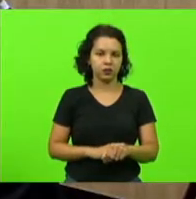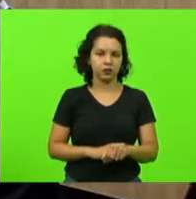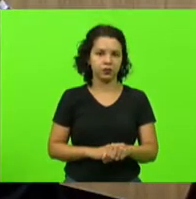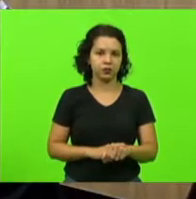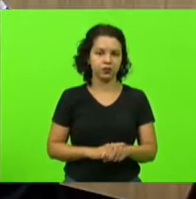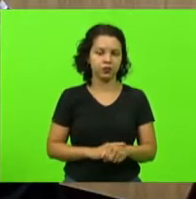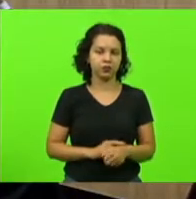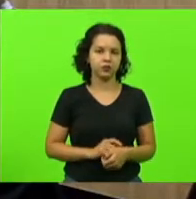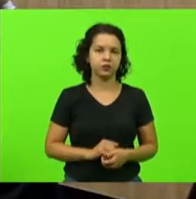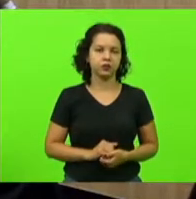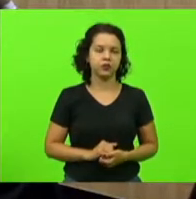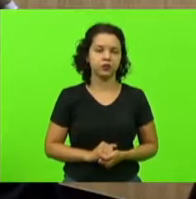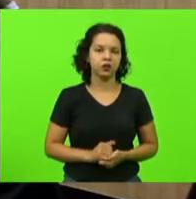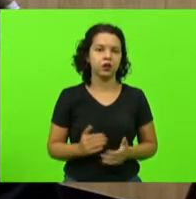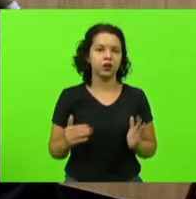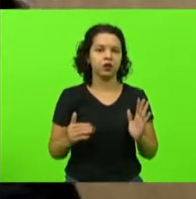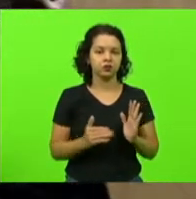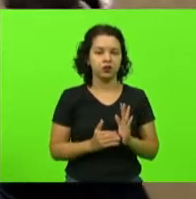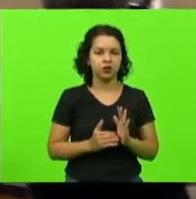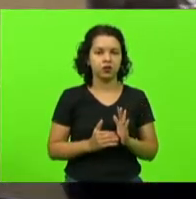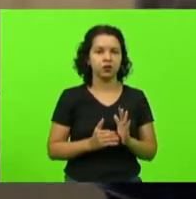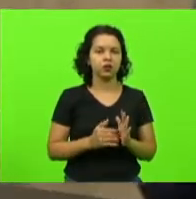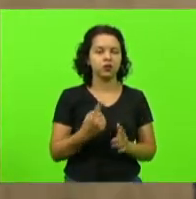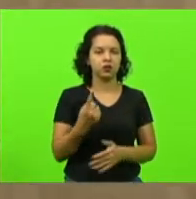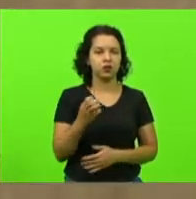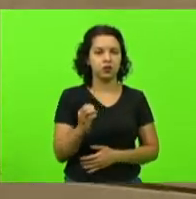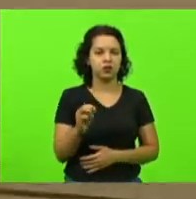parabéns, de até 10 minutos.